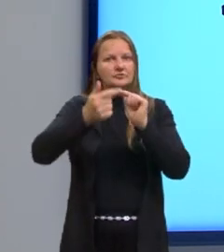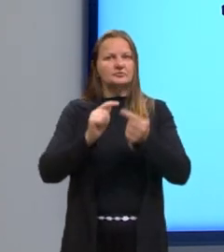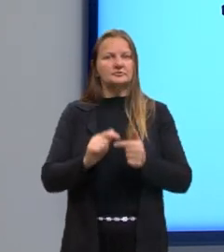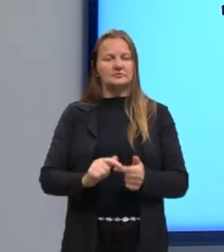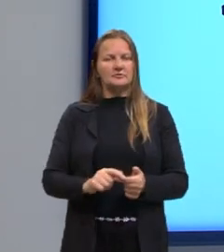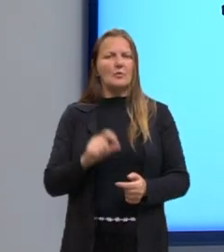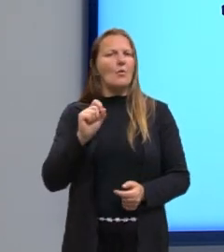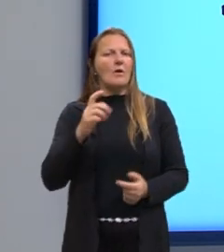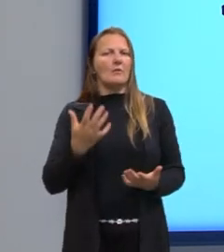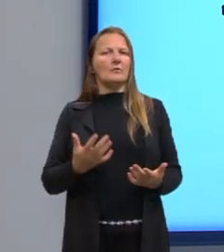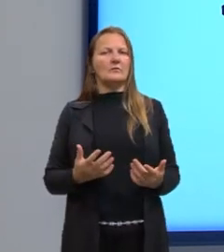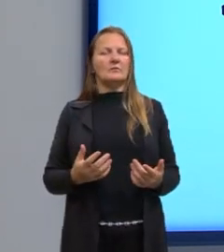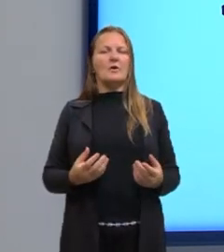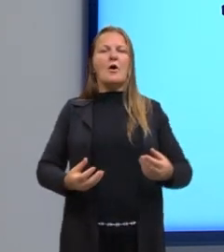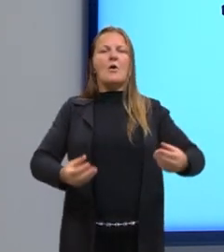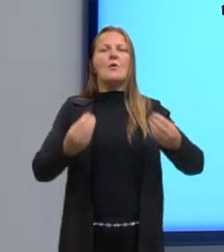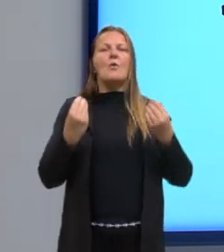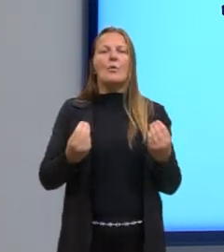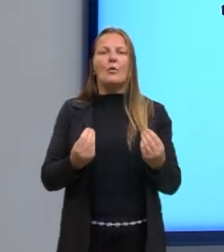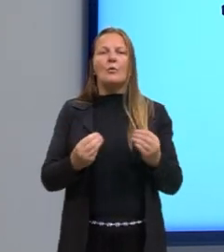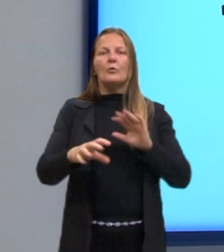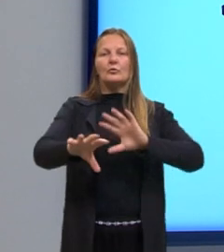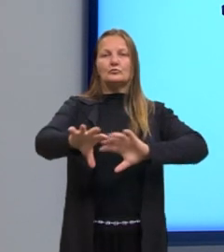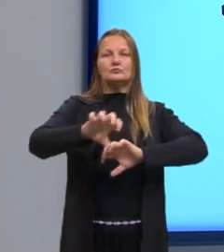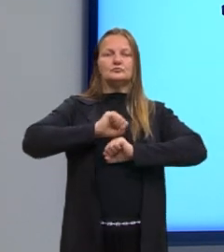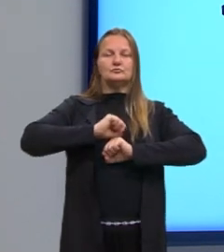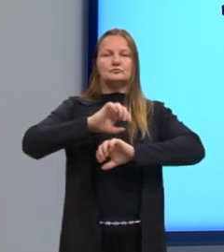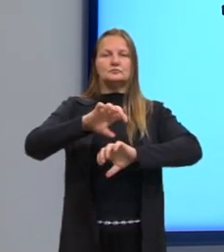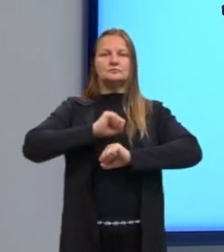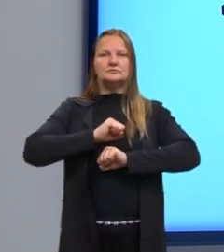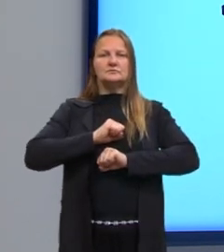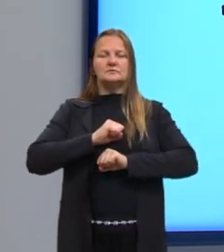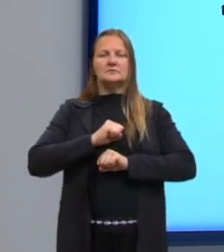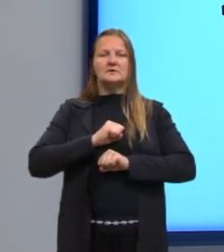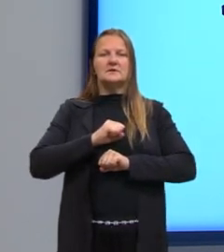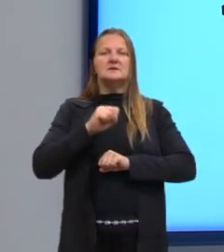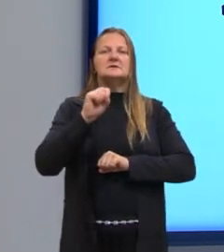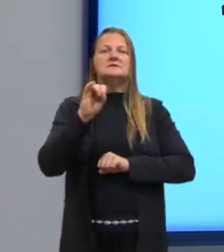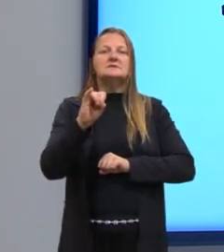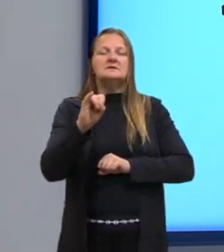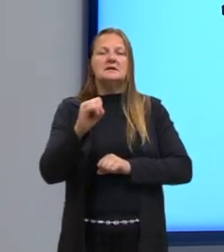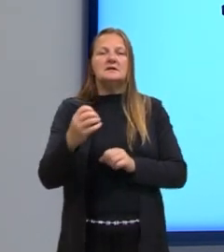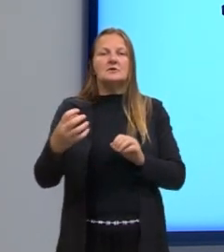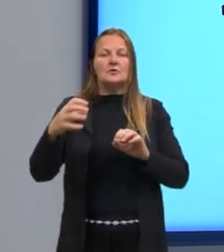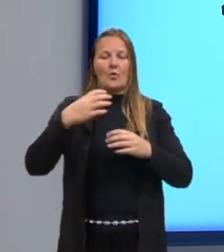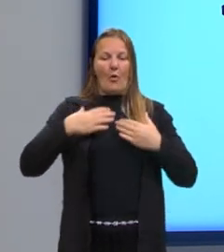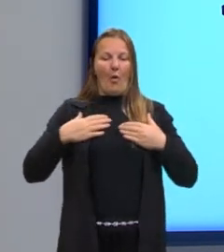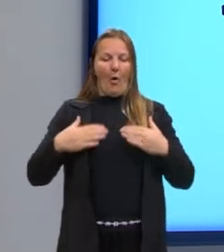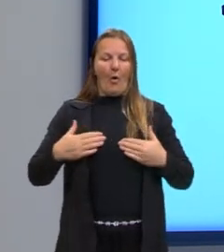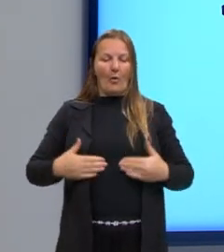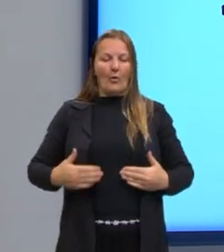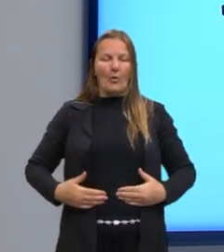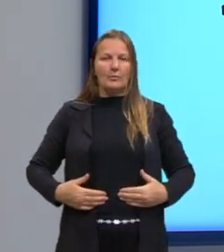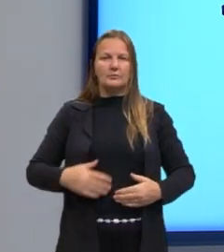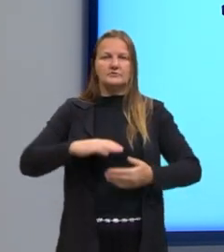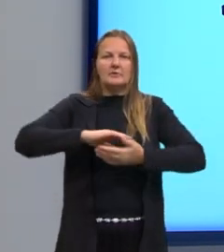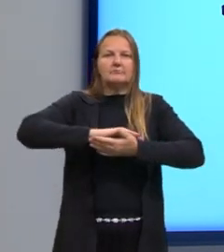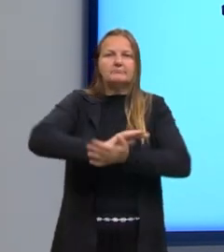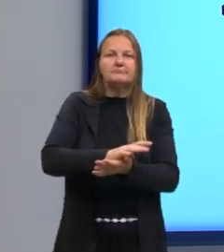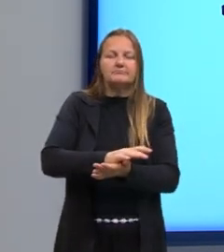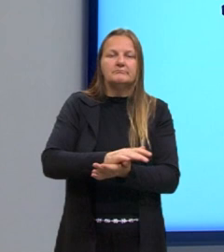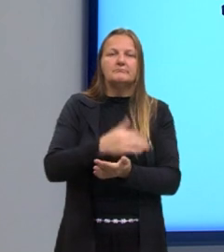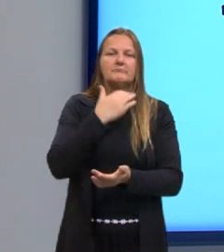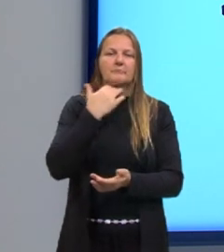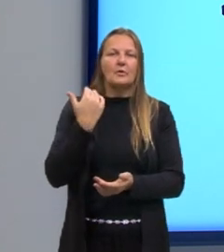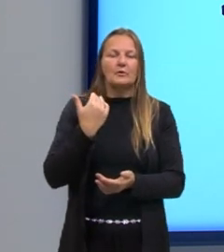como é que o parasita, ele vai ter sucesso se ele vai no corpo do hospedeiro e já mata? Ele